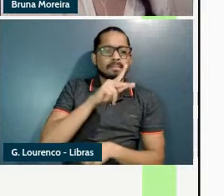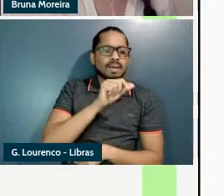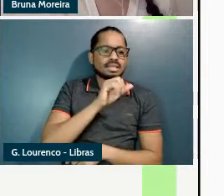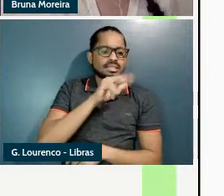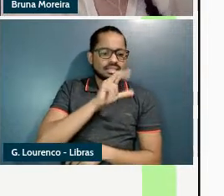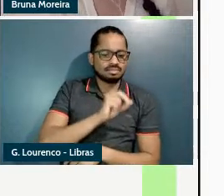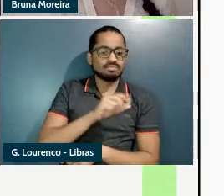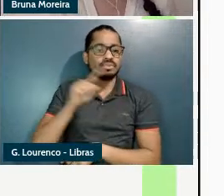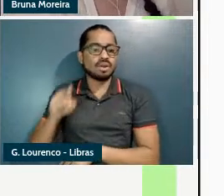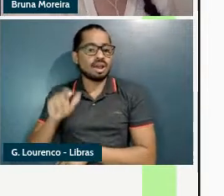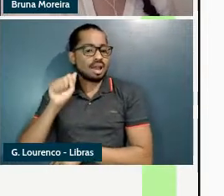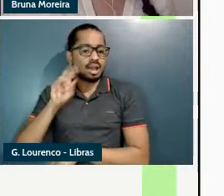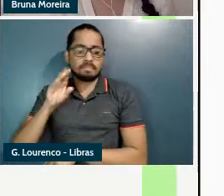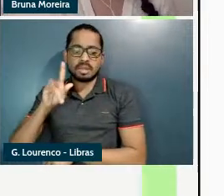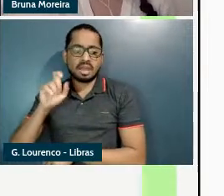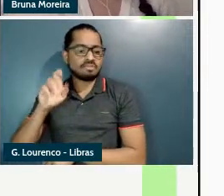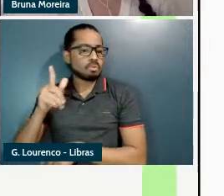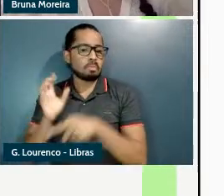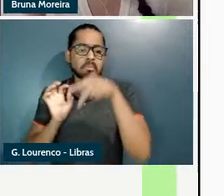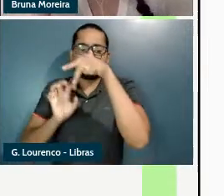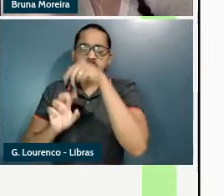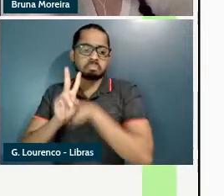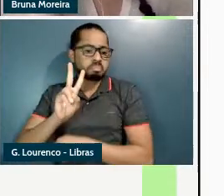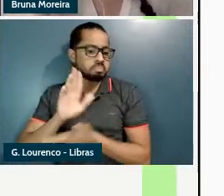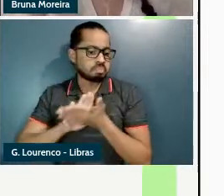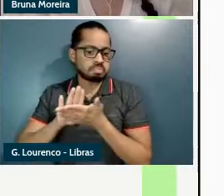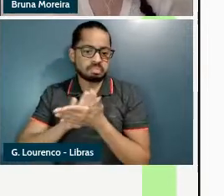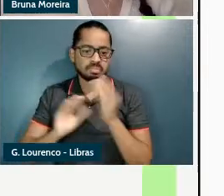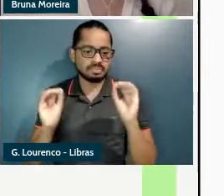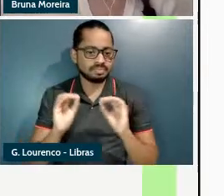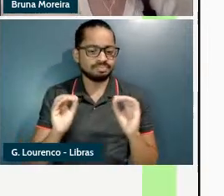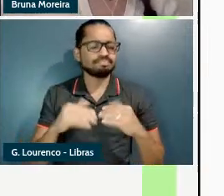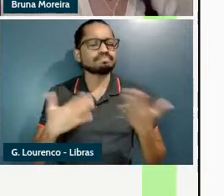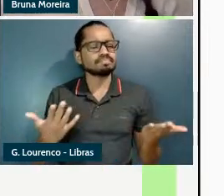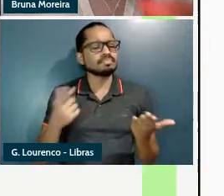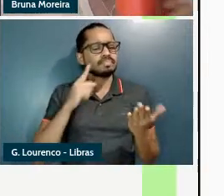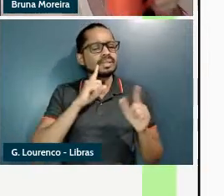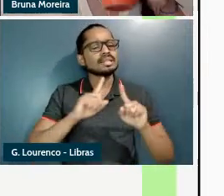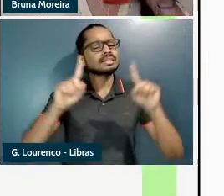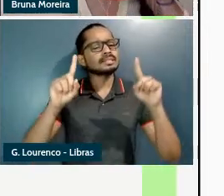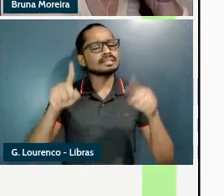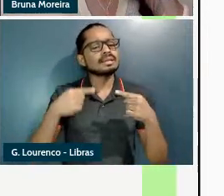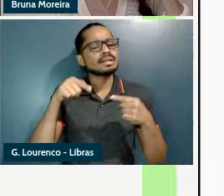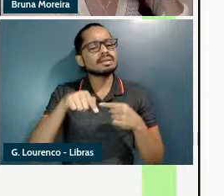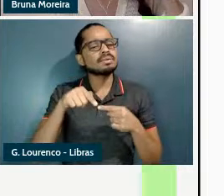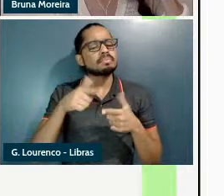Amigável por exemplo não tem então quais são os desafios para essas análises